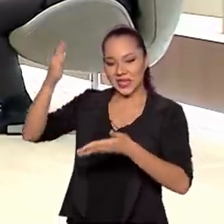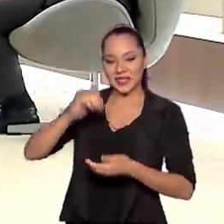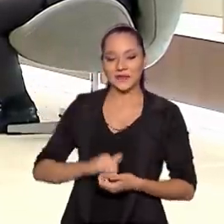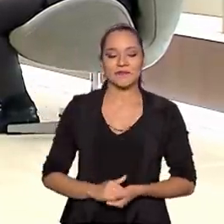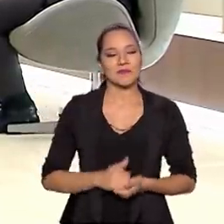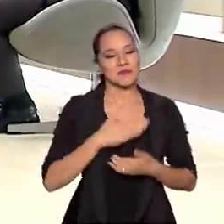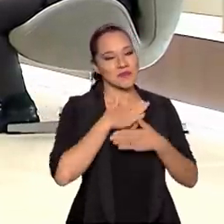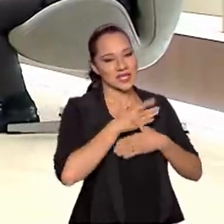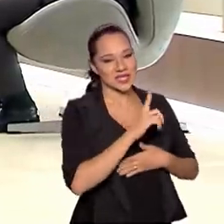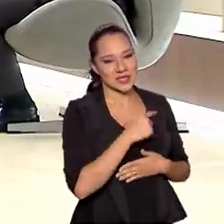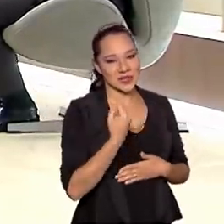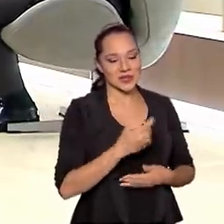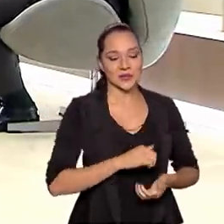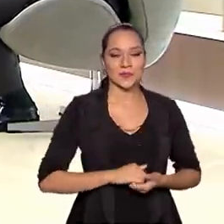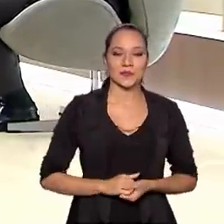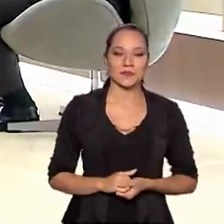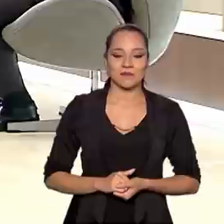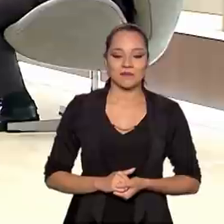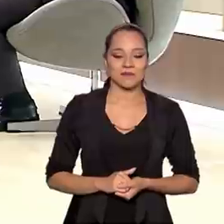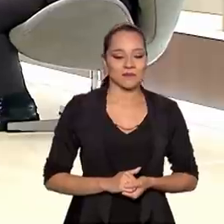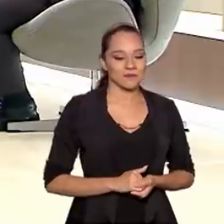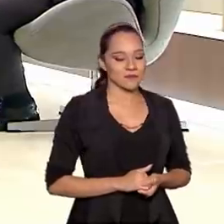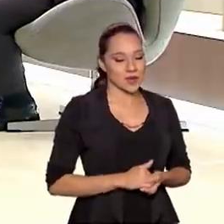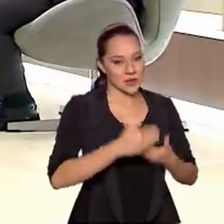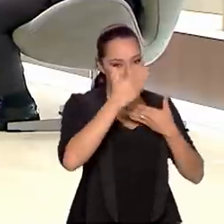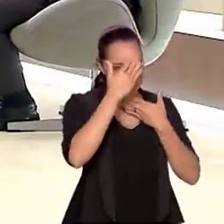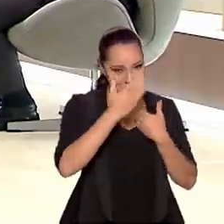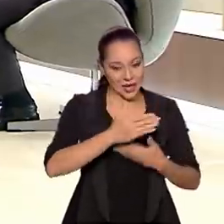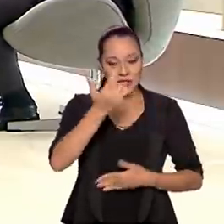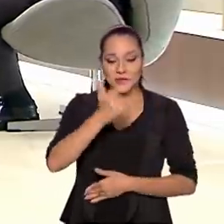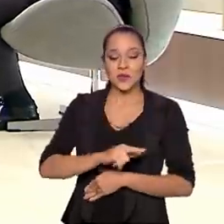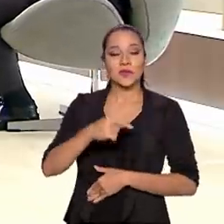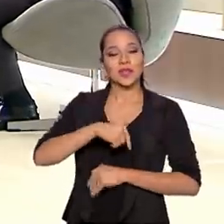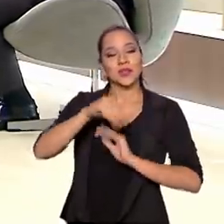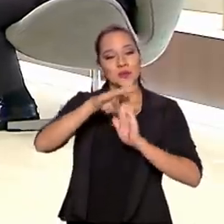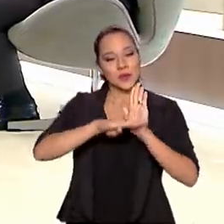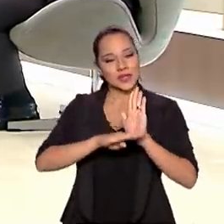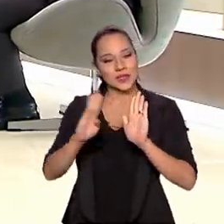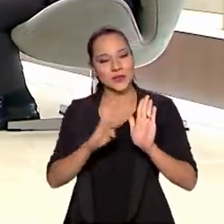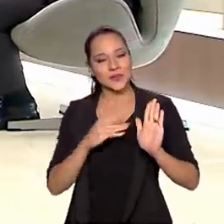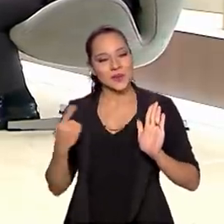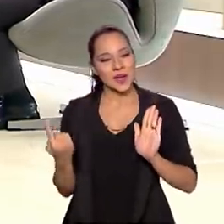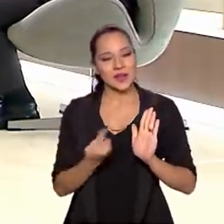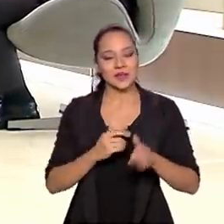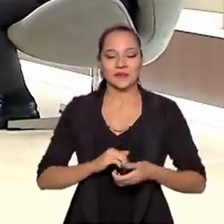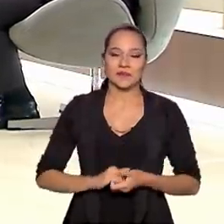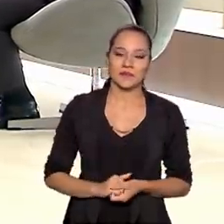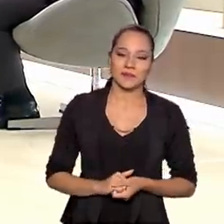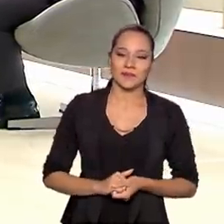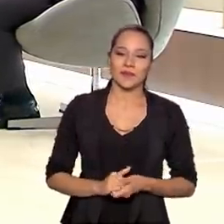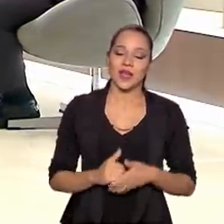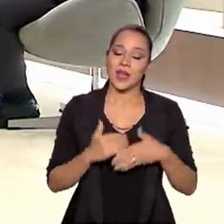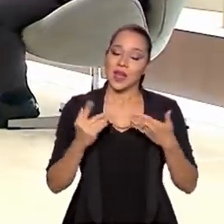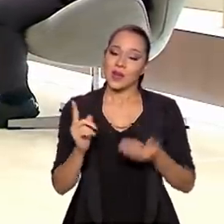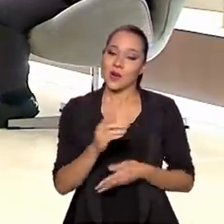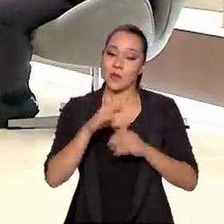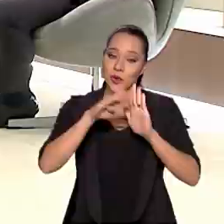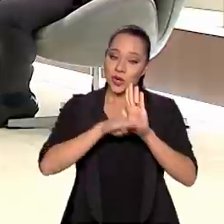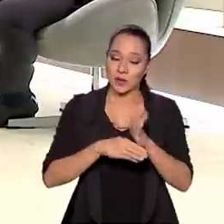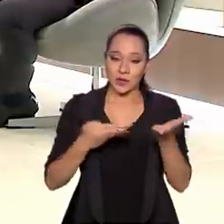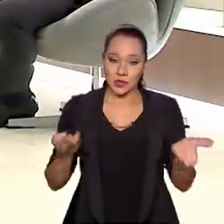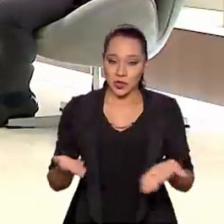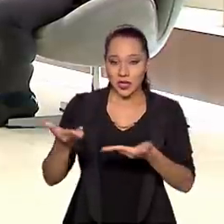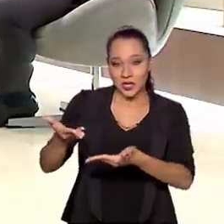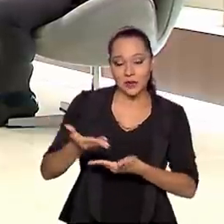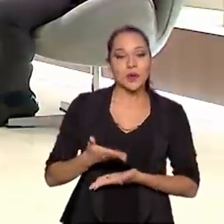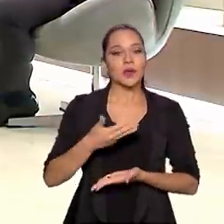Prazer em estar aqui com vocês. Cátius, muito obrigado mais uma vez aqui no Brasil em Pauta. O Brasil em Pauta recebeu, nesta